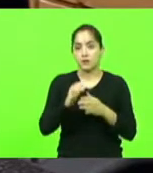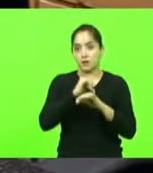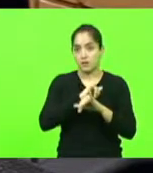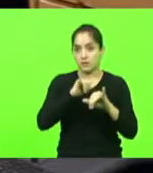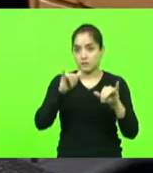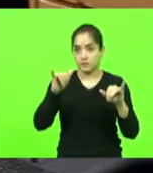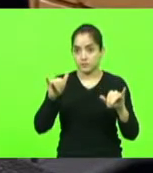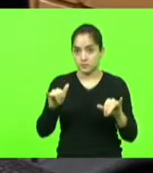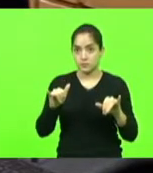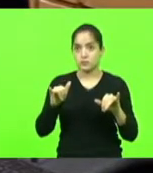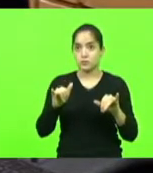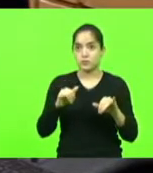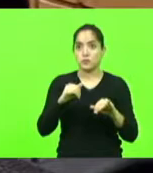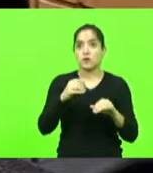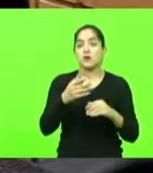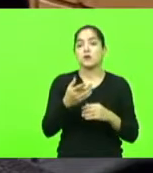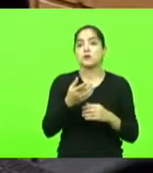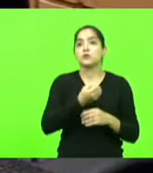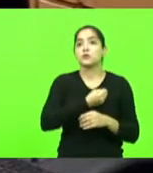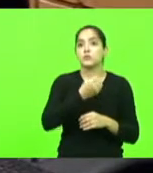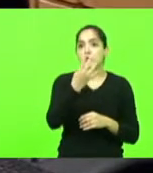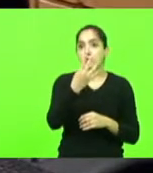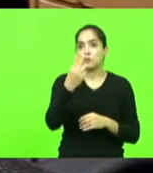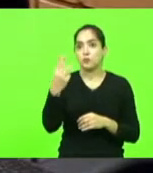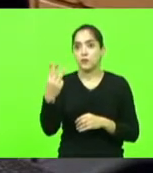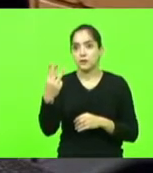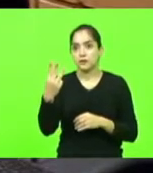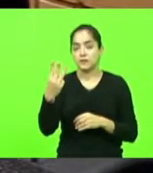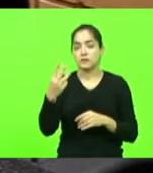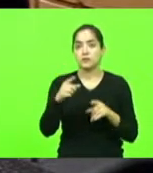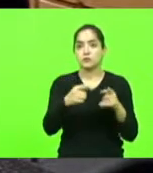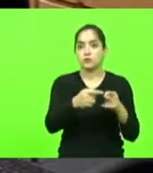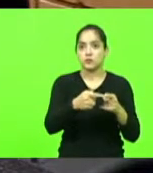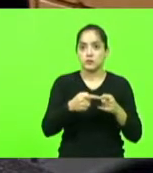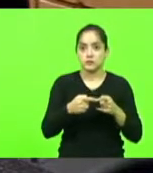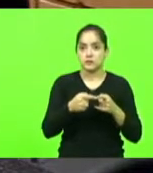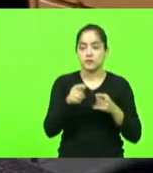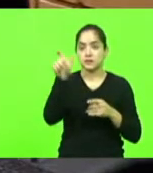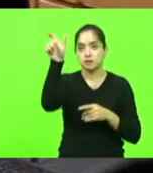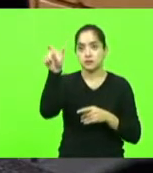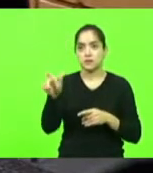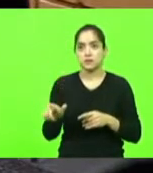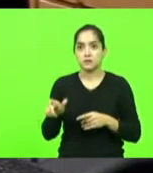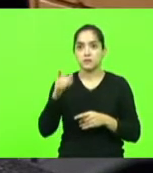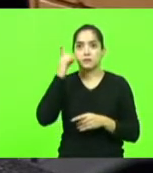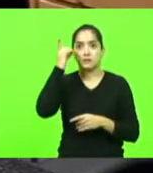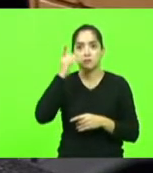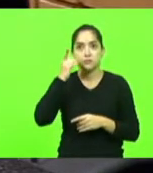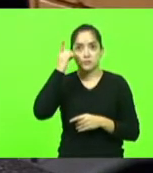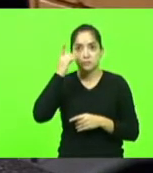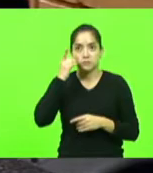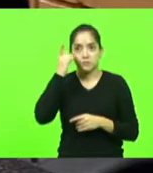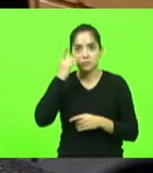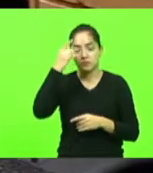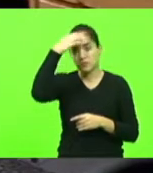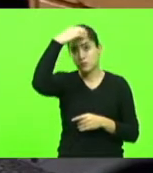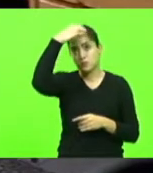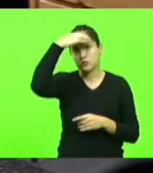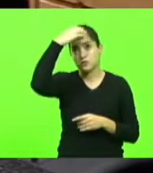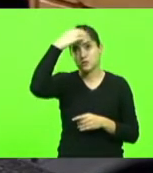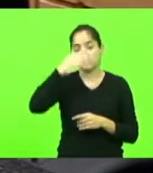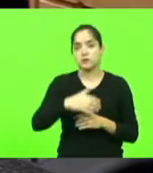ato da presidência 43, que concede licença ao senhor deputado federal, deputado estadual, coronel Mocelin,